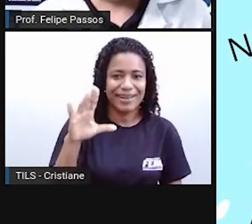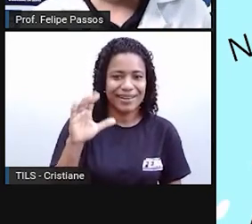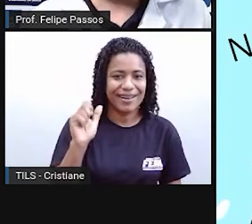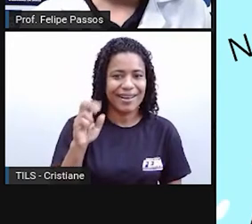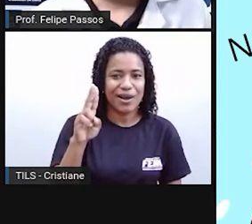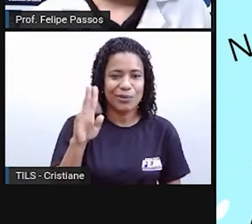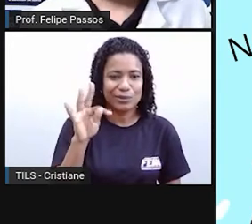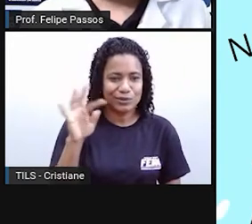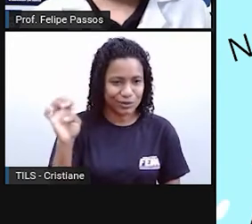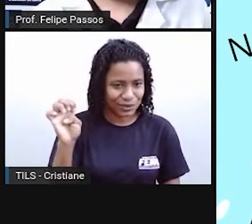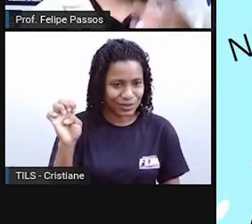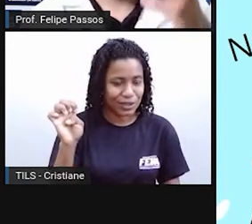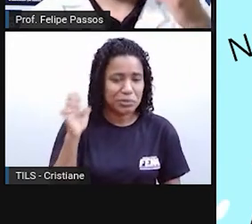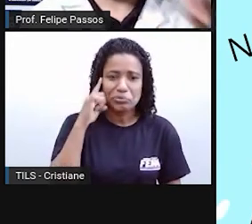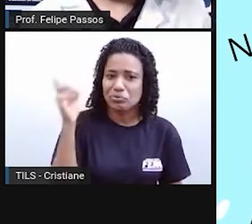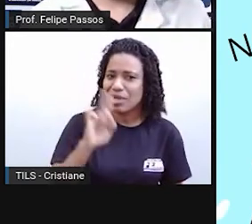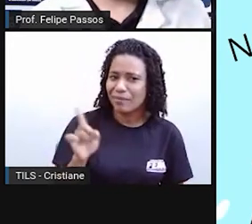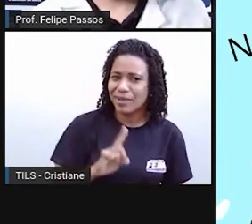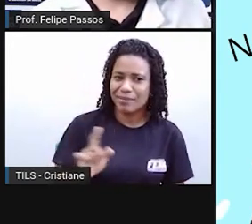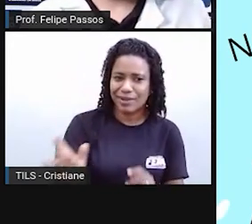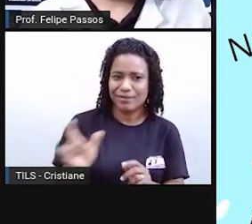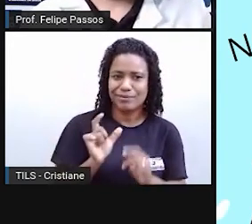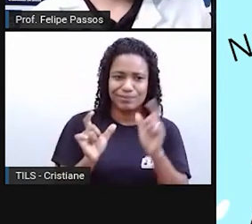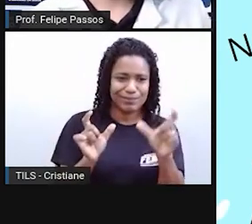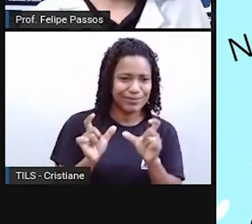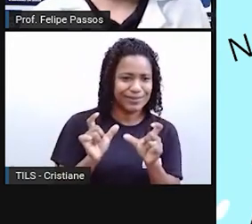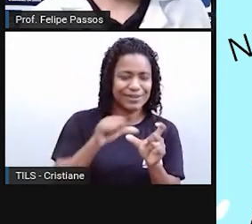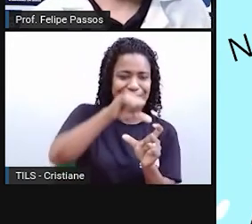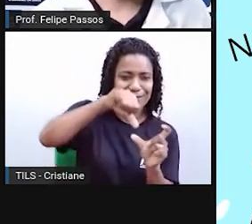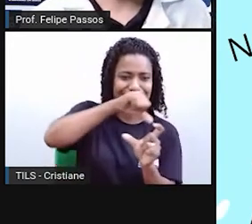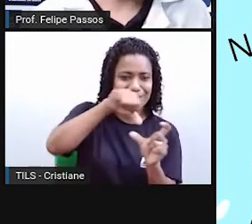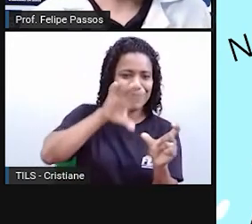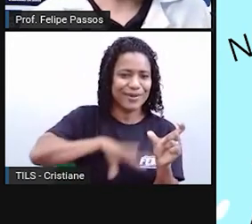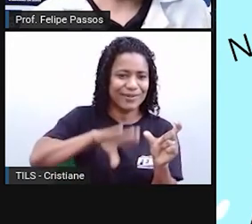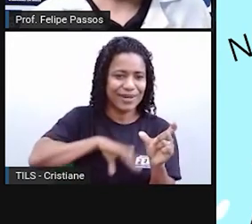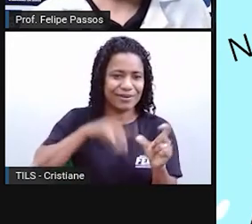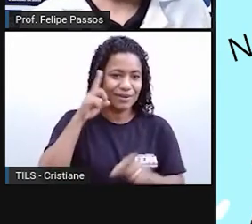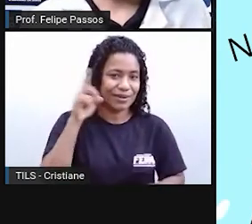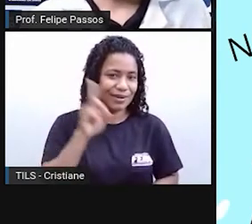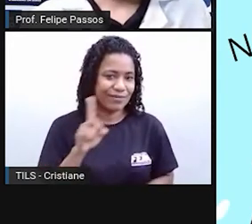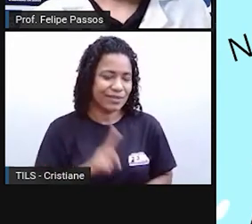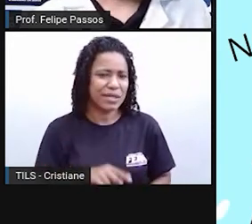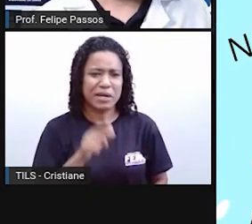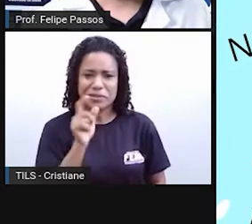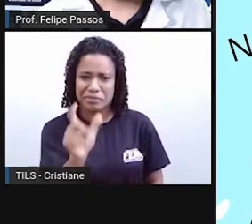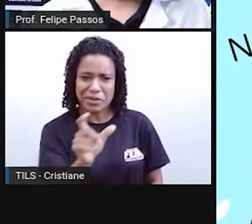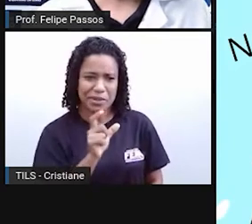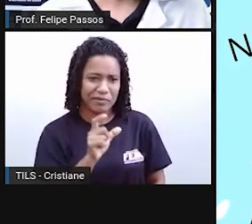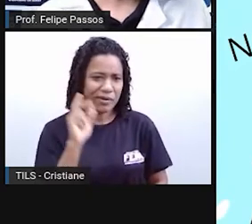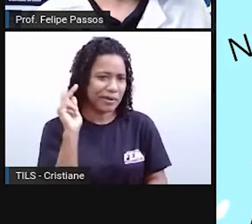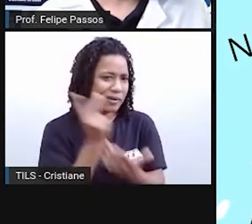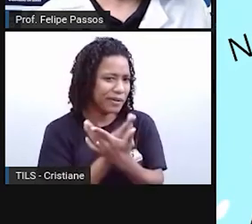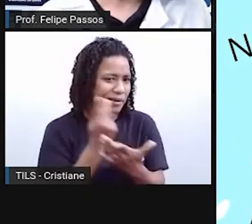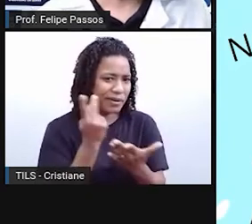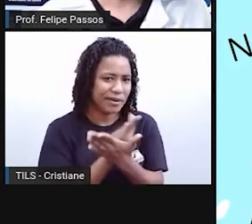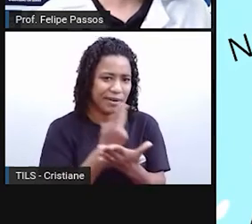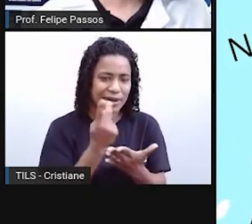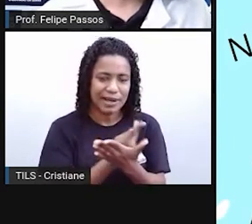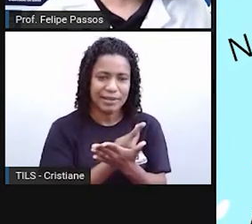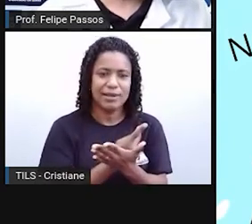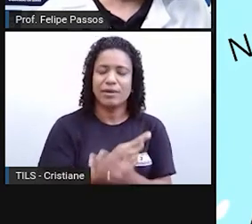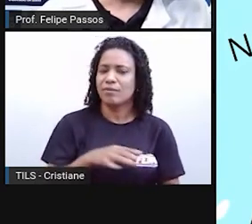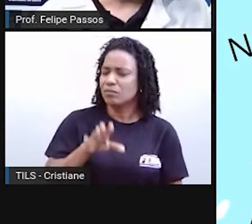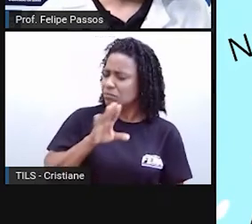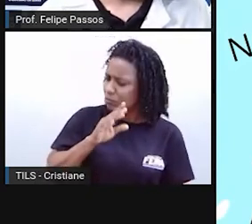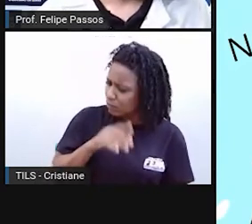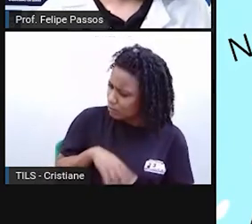recebi um texto, aí eu falei assim, nossa, olha como essa palavra está escrita errada. Aí uma colega minha, professora de português, ela